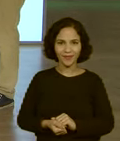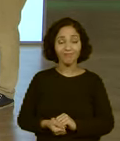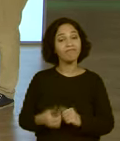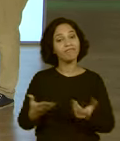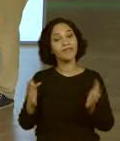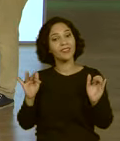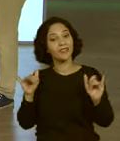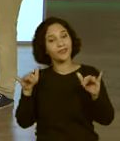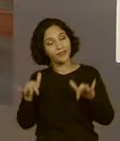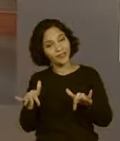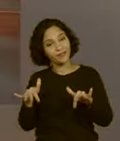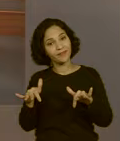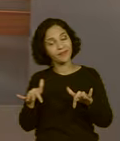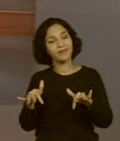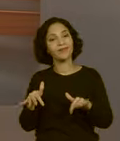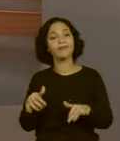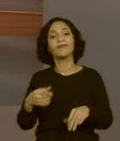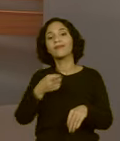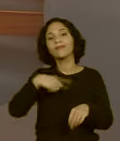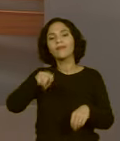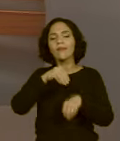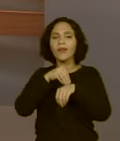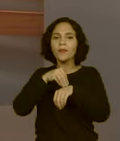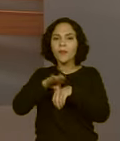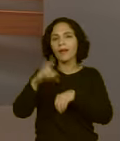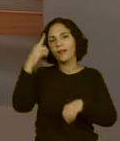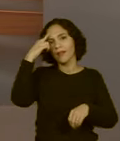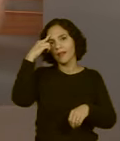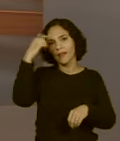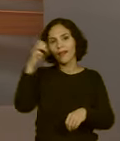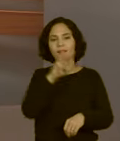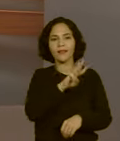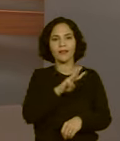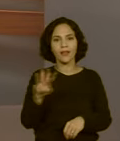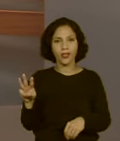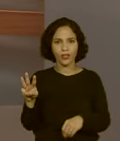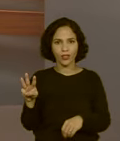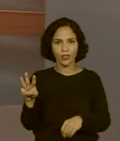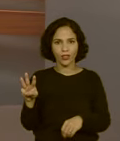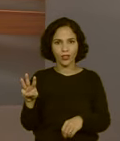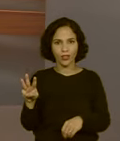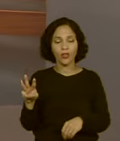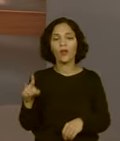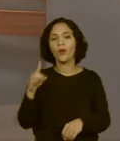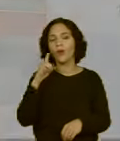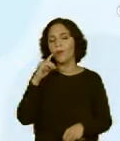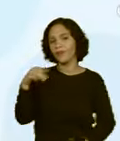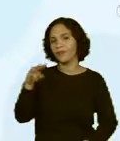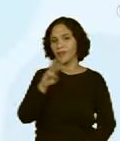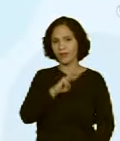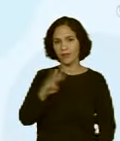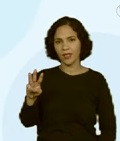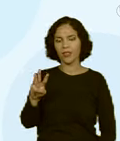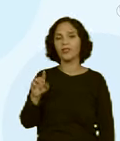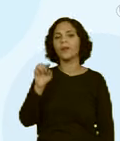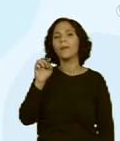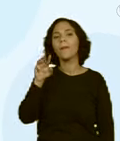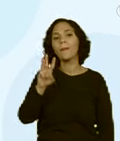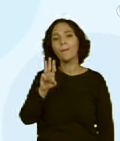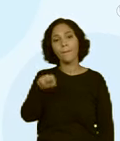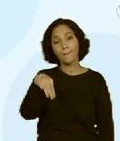E por fim, nós queremos deixar aqui uma sugestão de site, que é o meu bolsoemdia.com